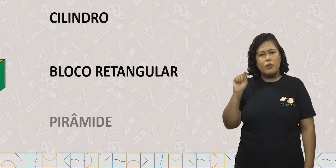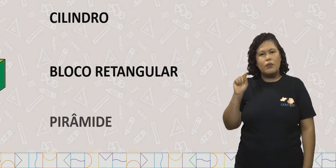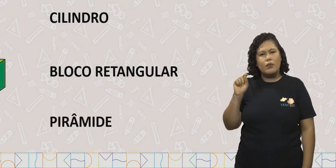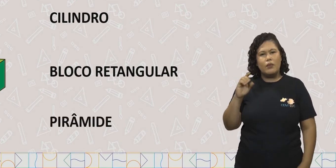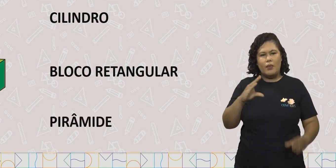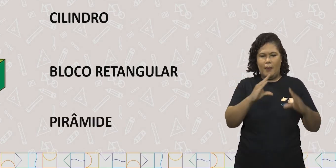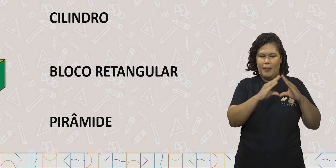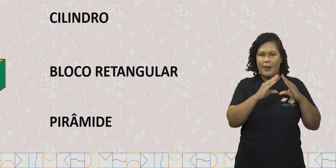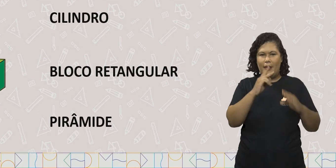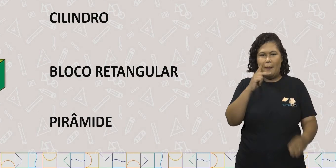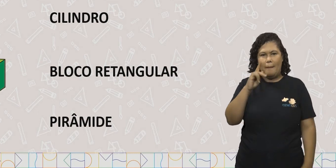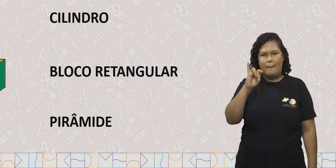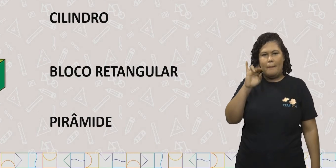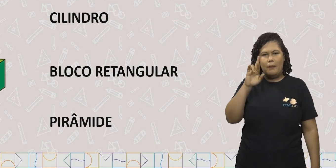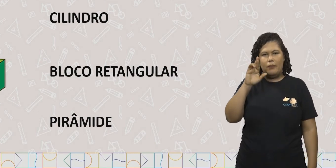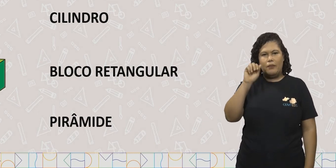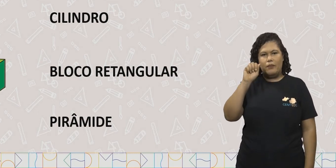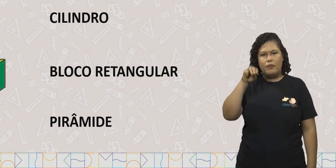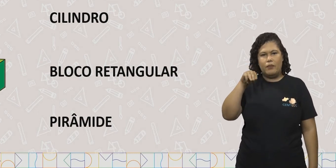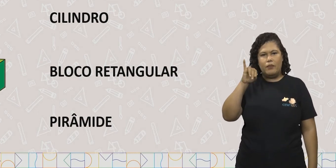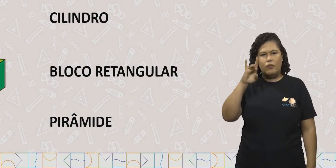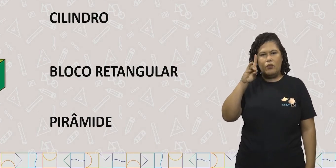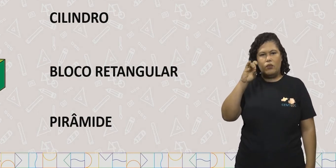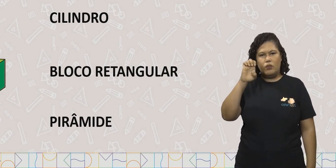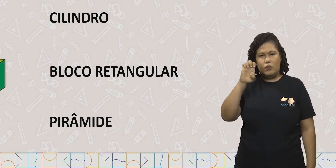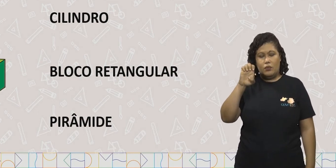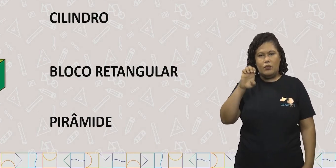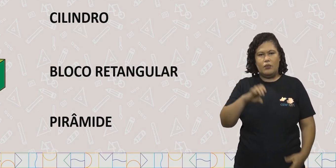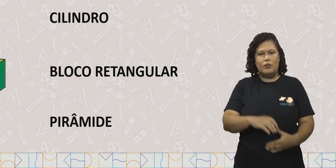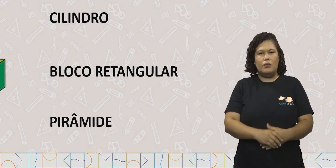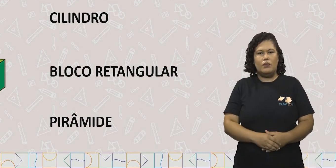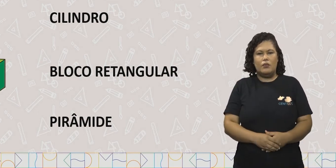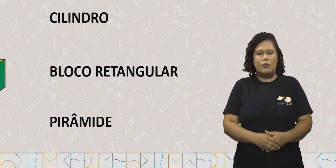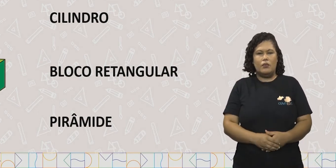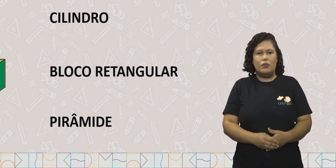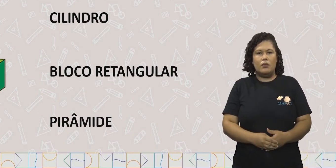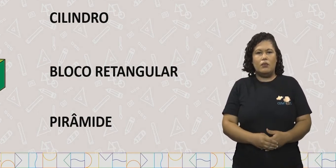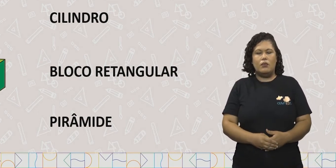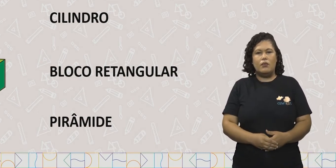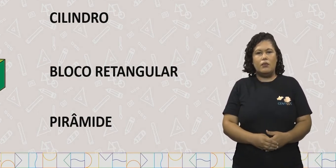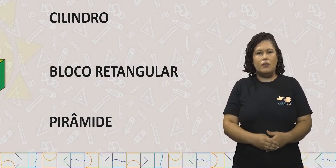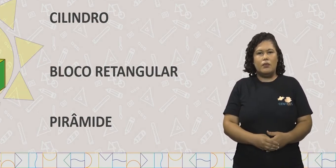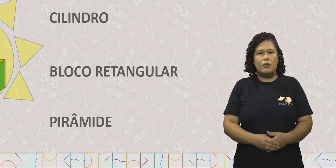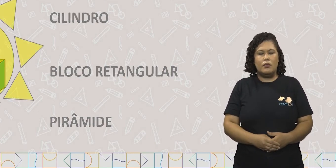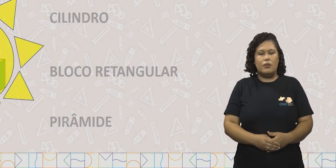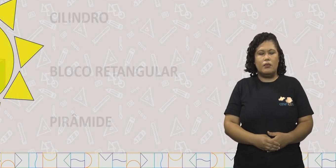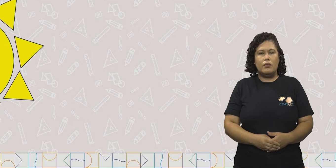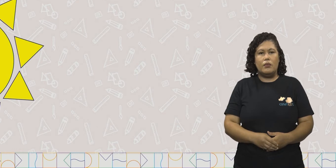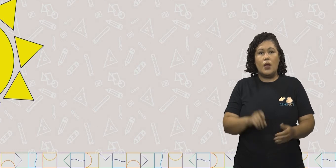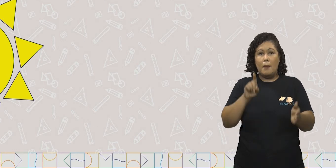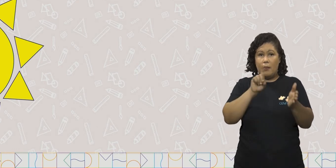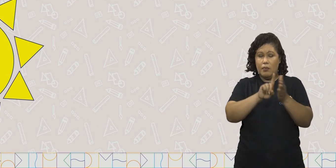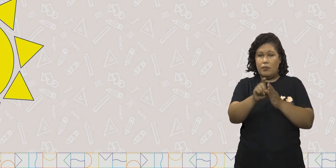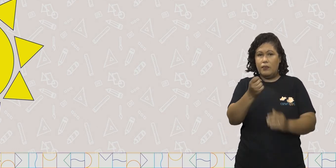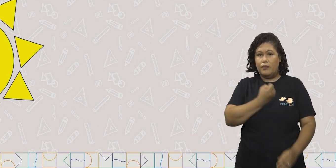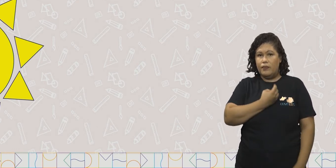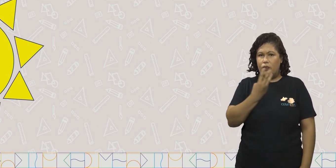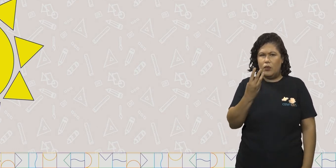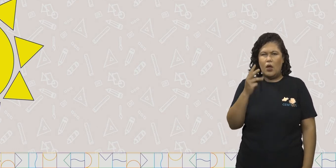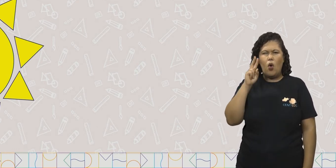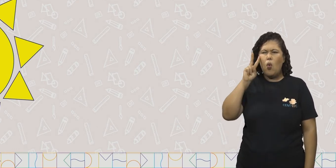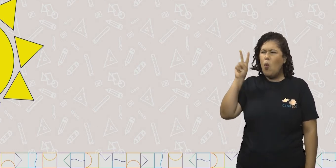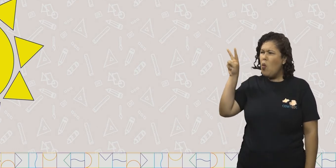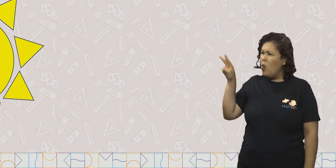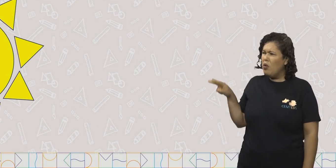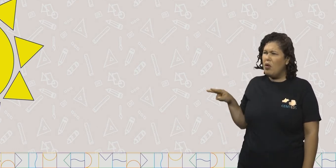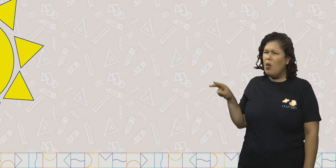pirâmide muito bem agora vamos para a atividade número 3 veja esta figura